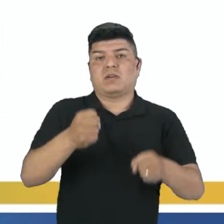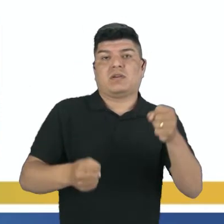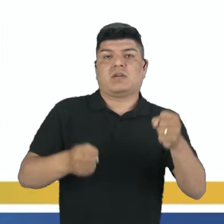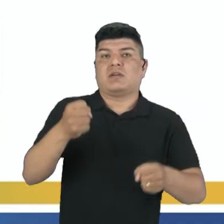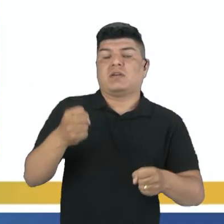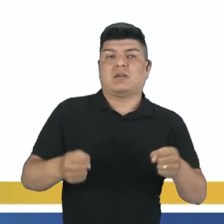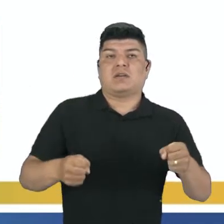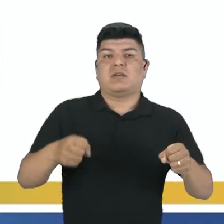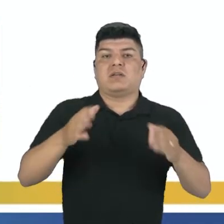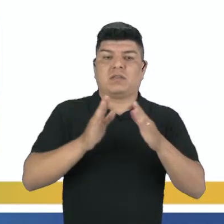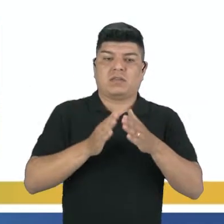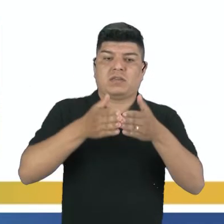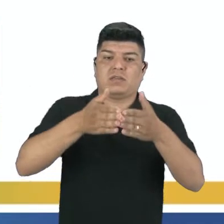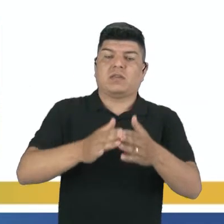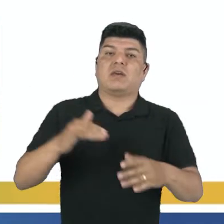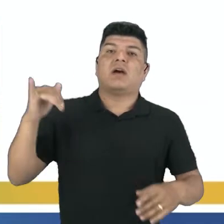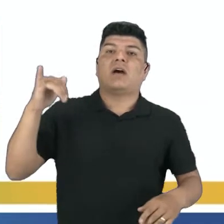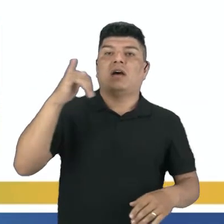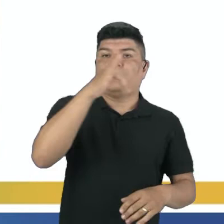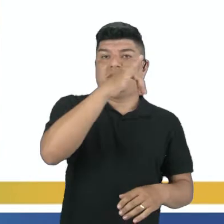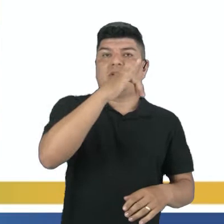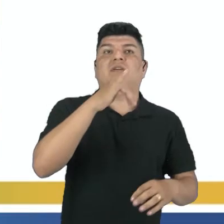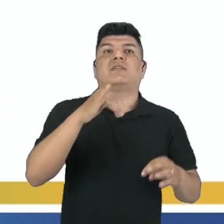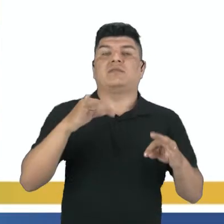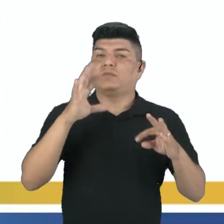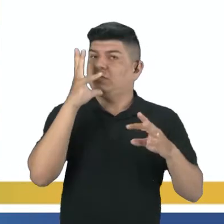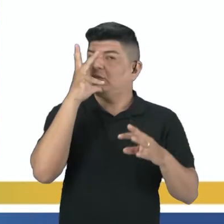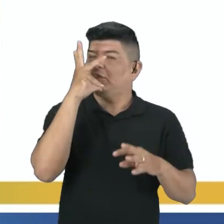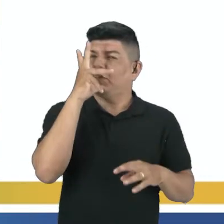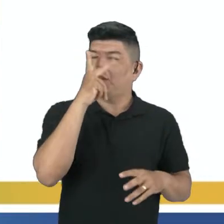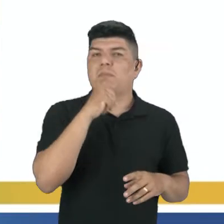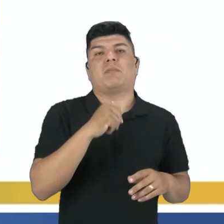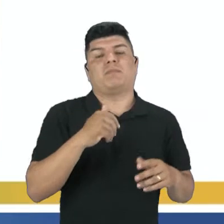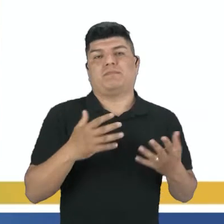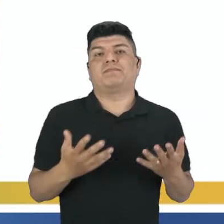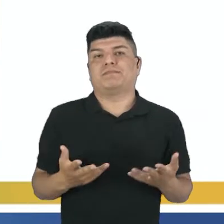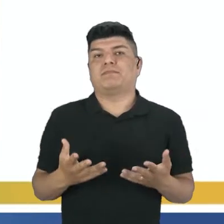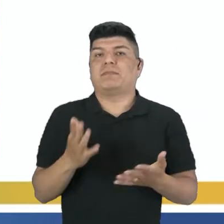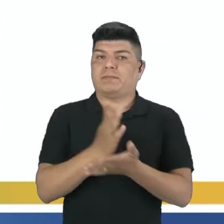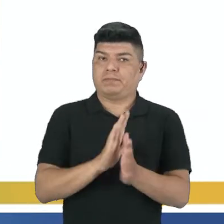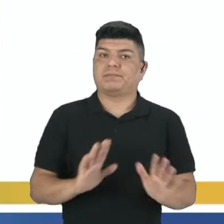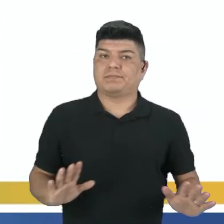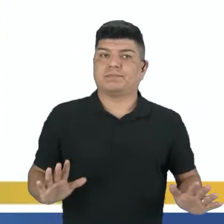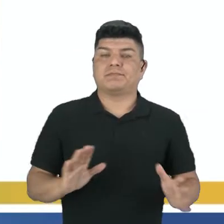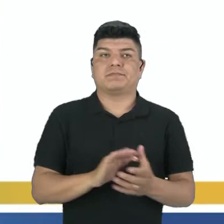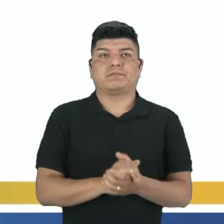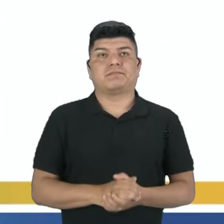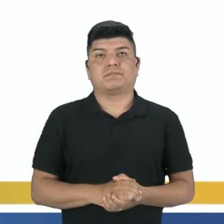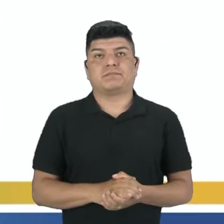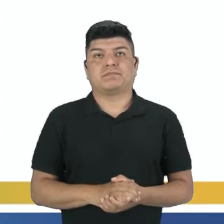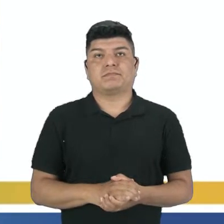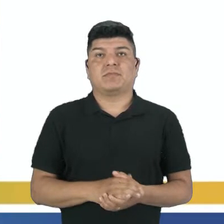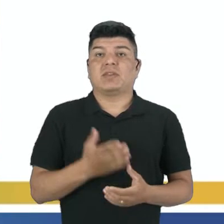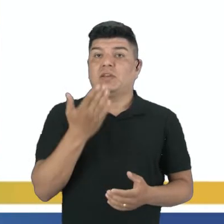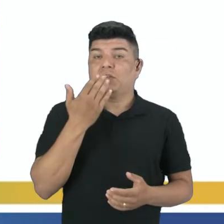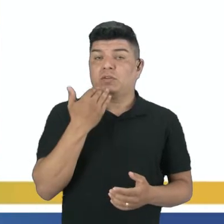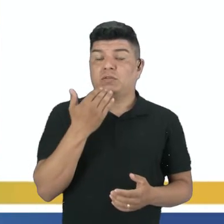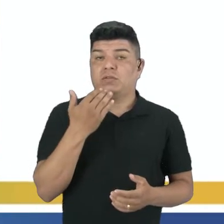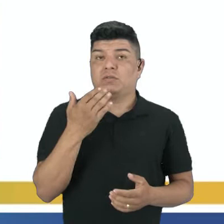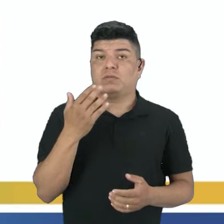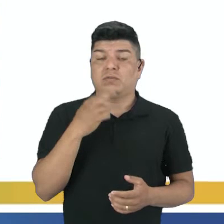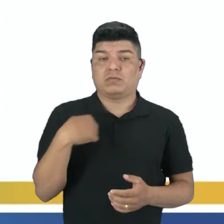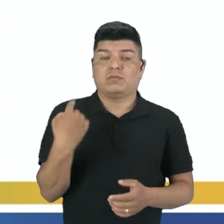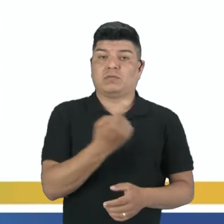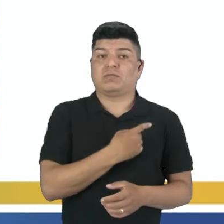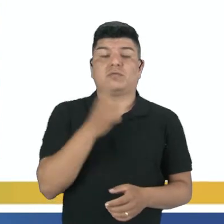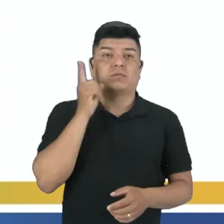automóveis, navios, aviões, são bens de consumo duráveis, leva bastante tempo para acabar. E bens de consumo não duráveis são o que